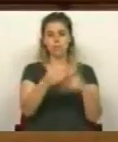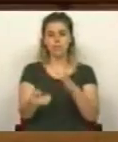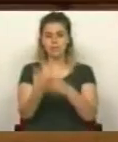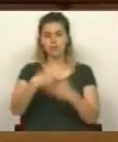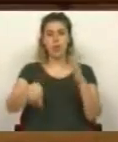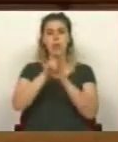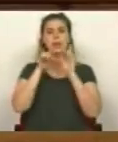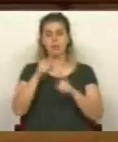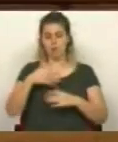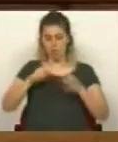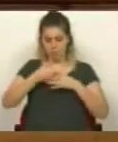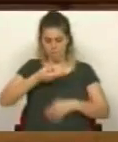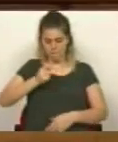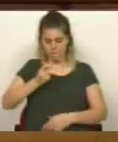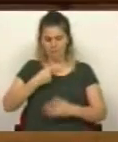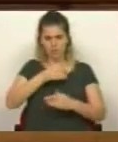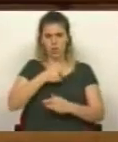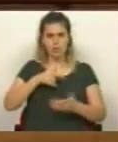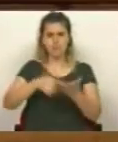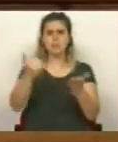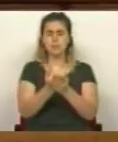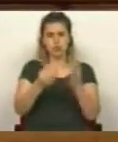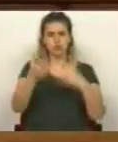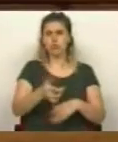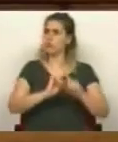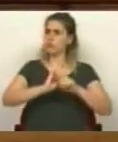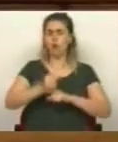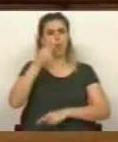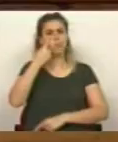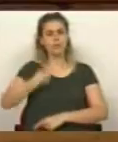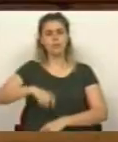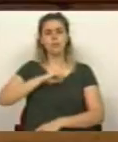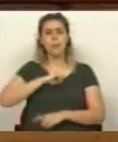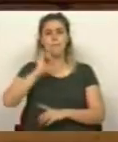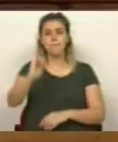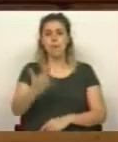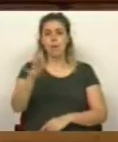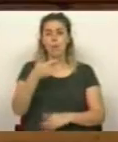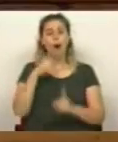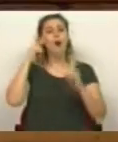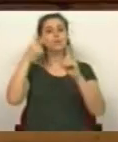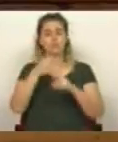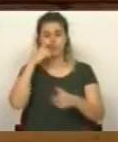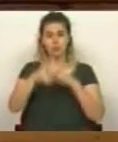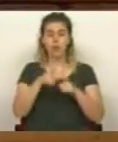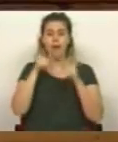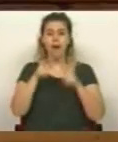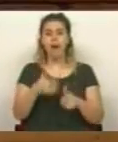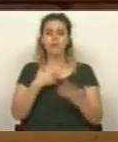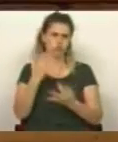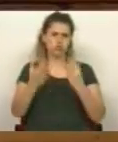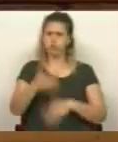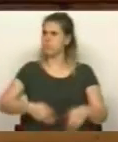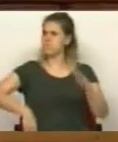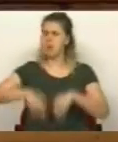legislativo é para os Verdes sempre saudável e merece desde logo o nosso reconhecimento, sobretudo quando as pretensões dos cidadãos são mais